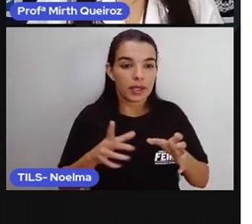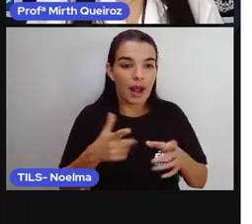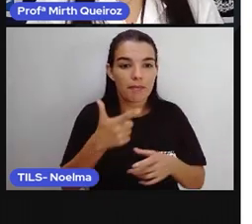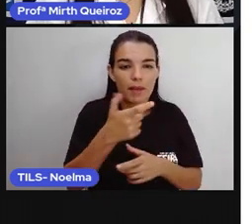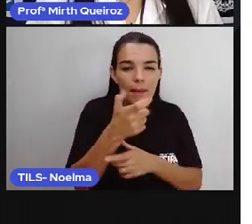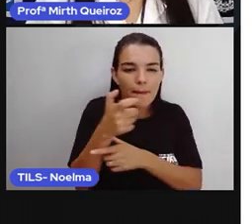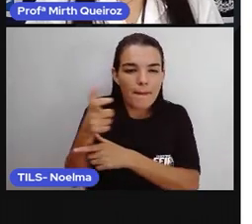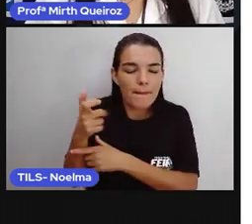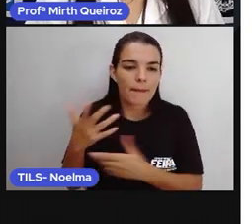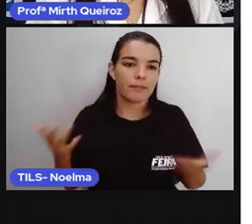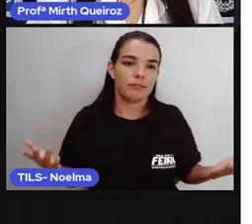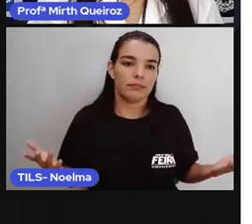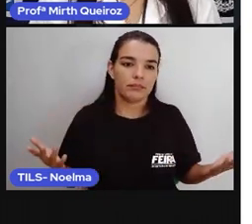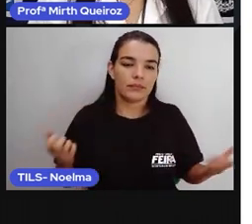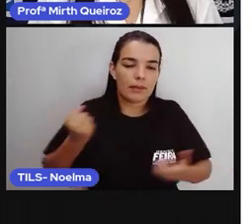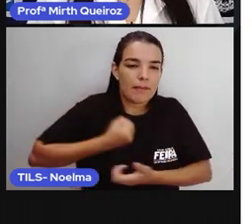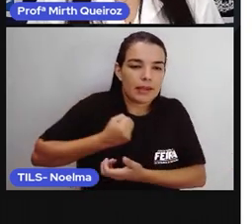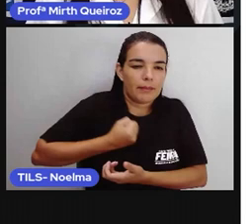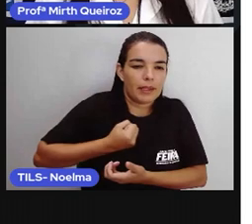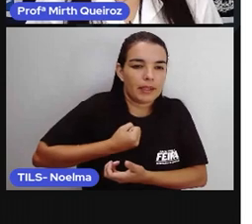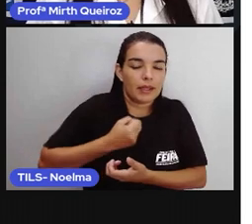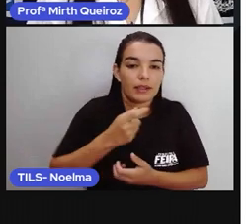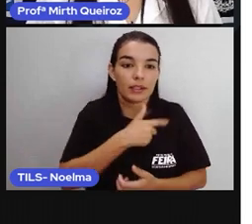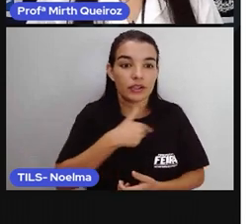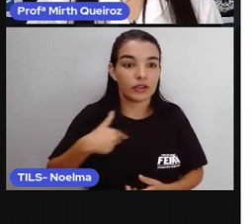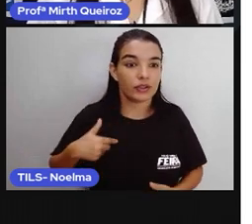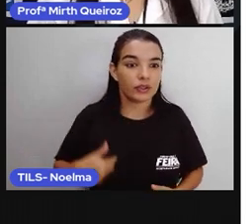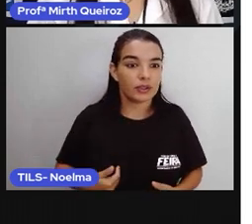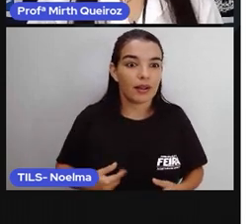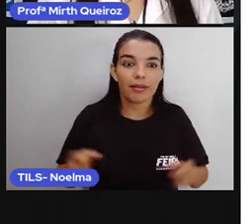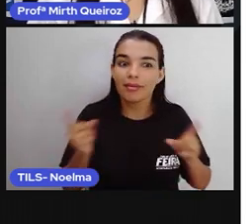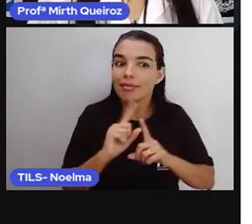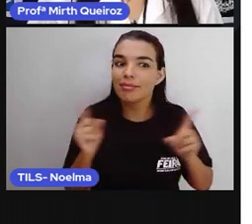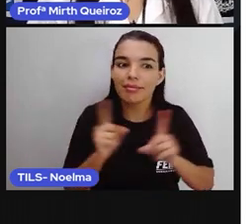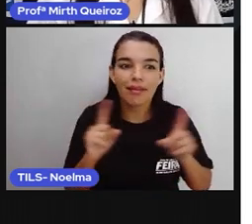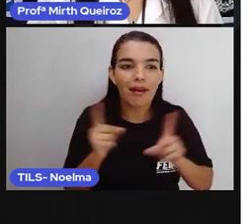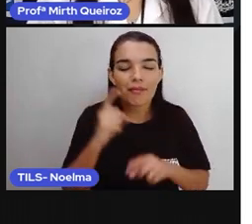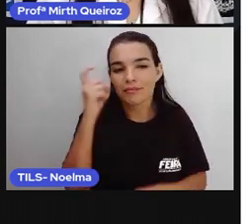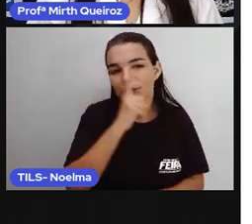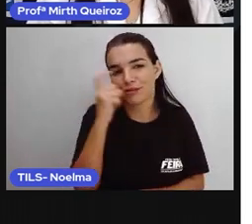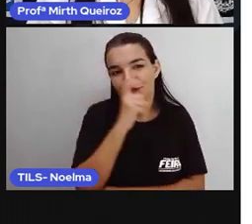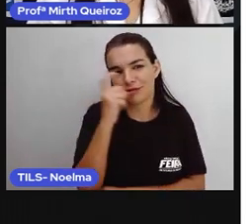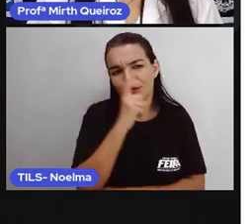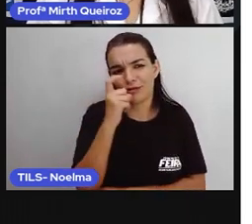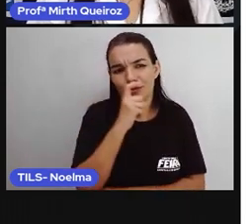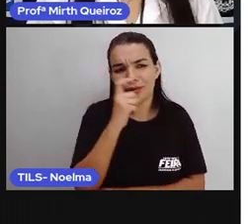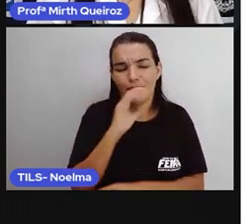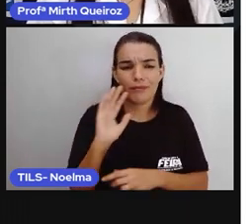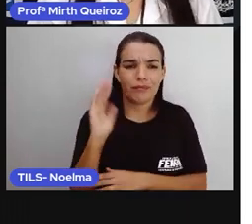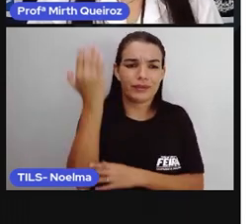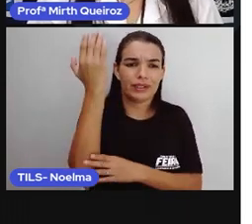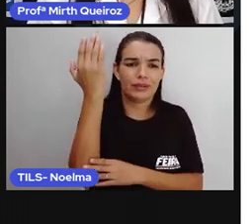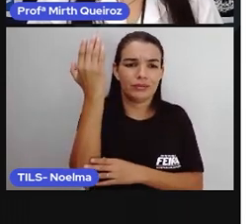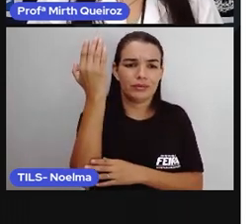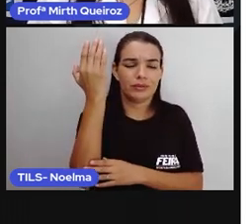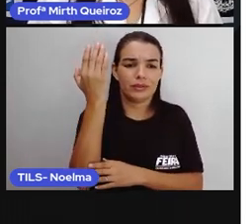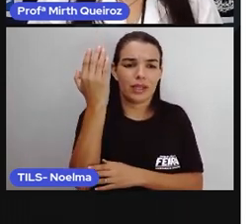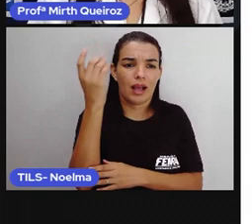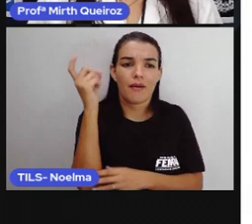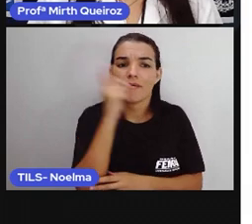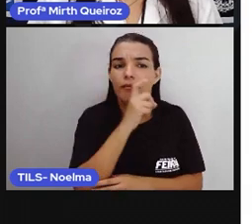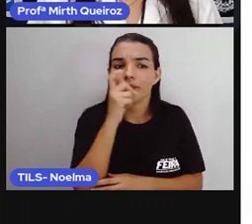com coronavírus na China. Gente, essa notícia, ela é falsa. É fake